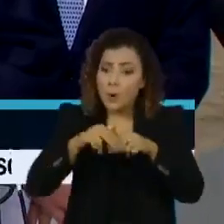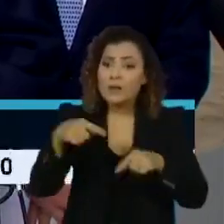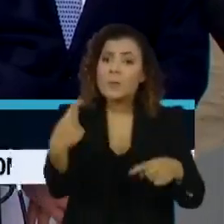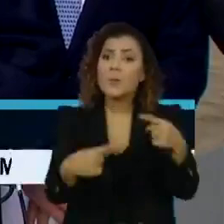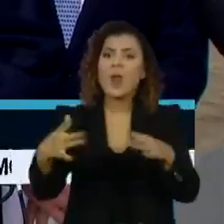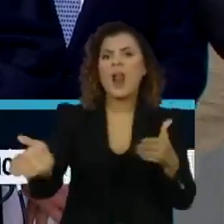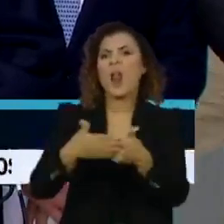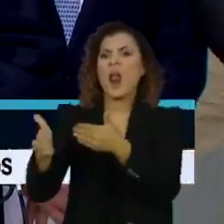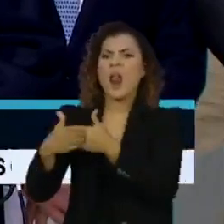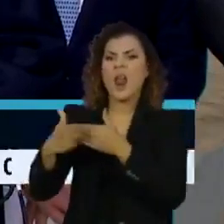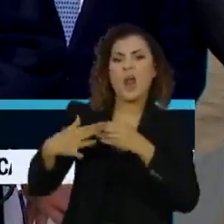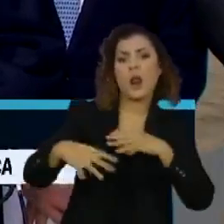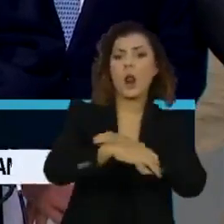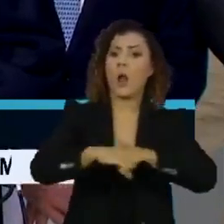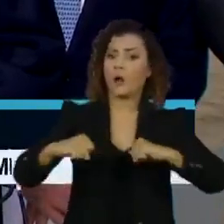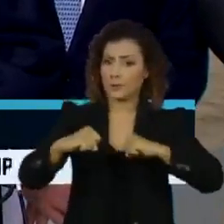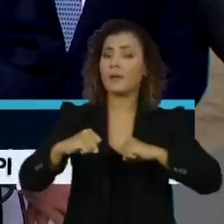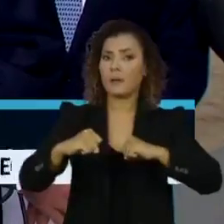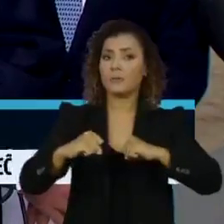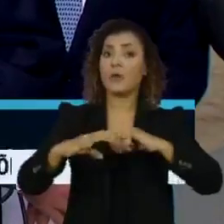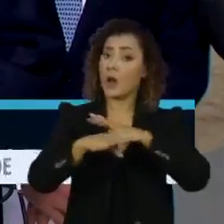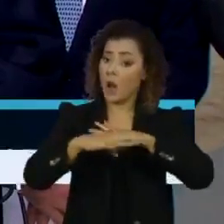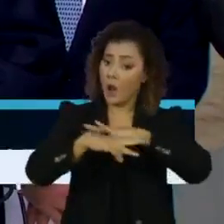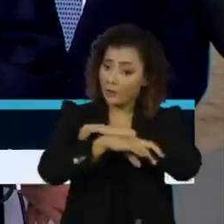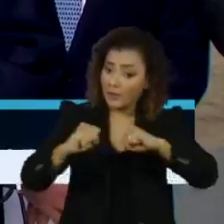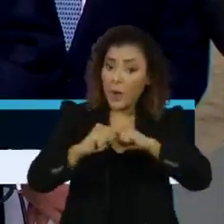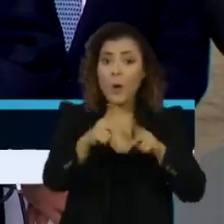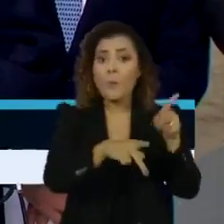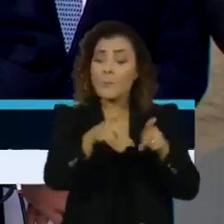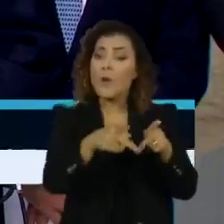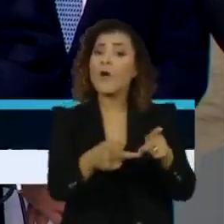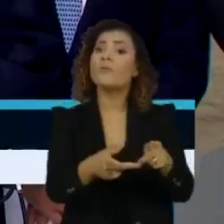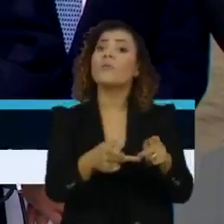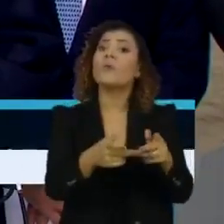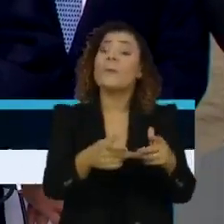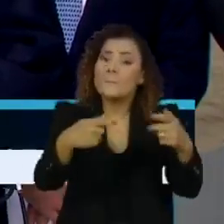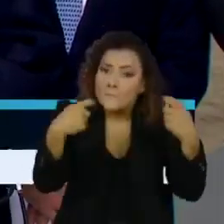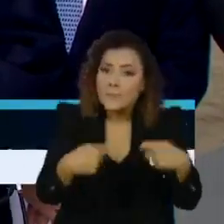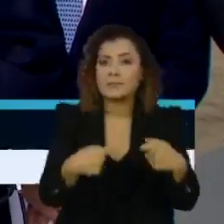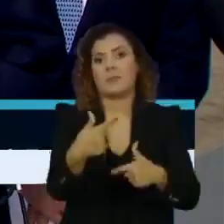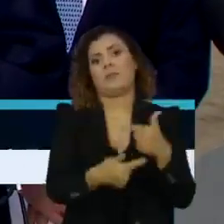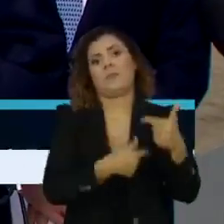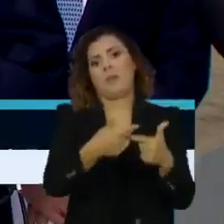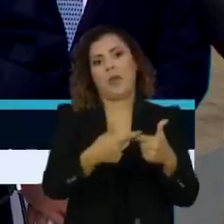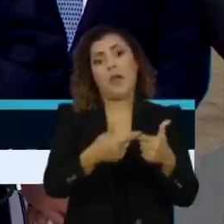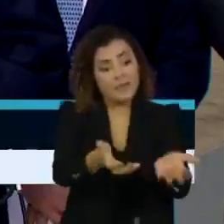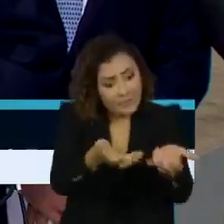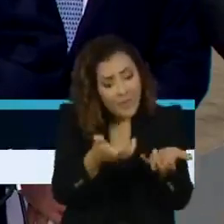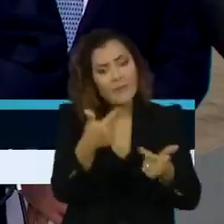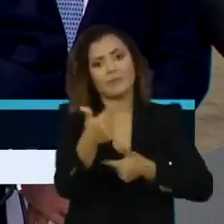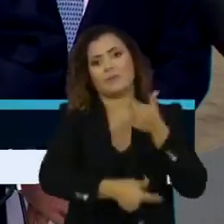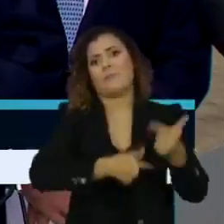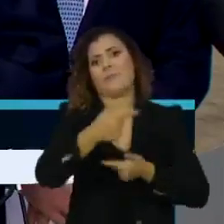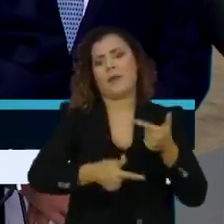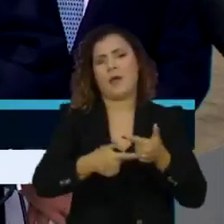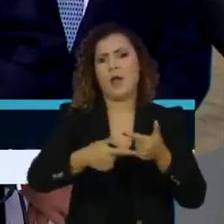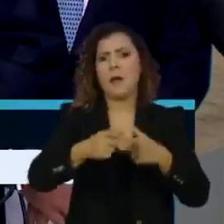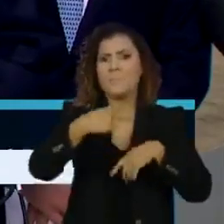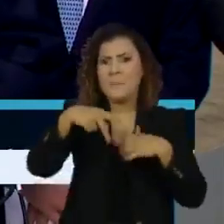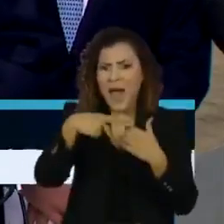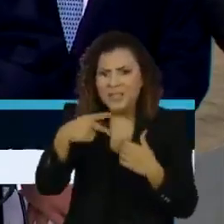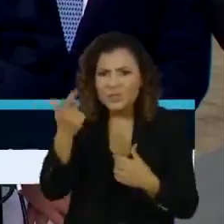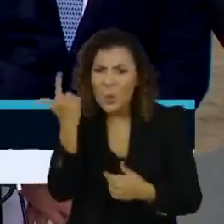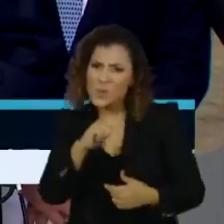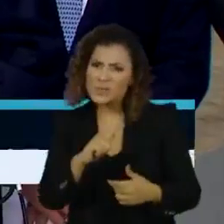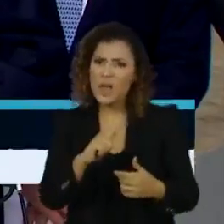política de lockdown. A população não apenas quer, precisa trabalhar. Nenhuma nação se